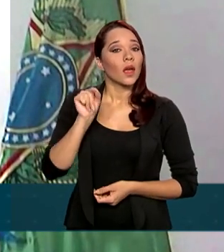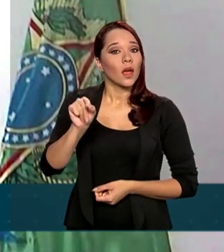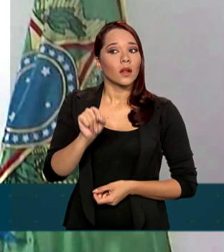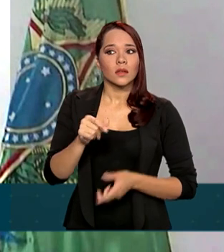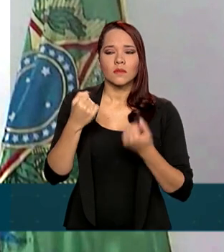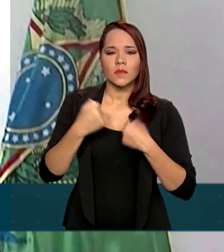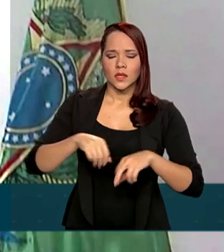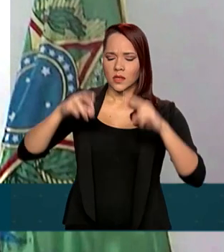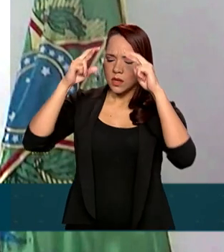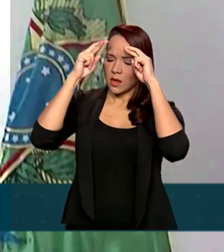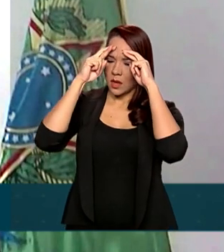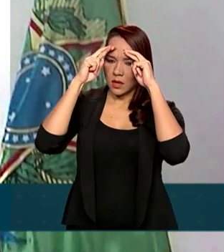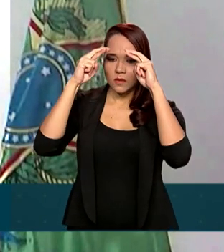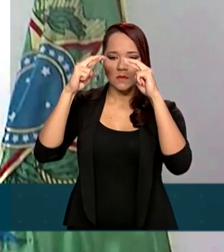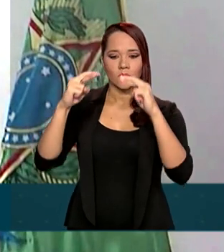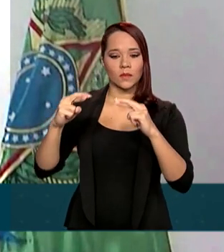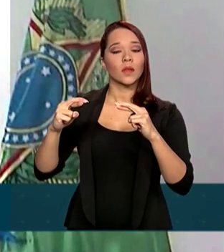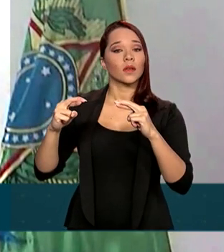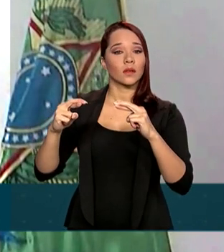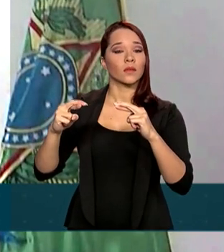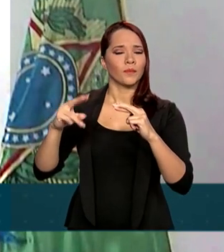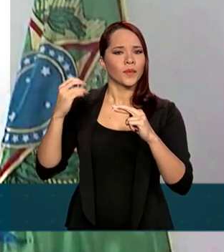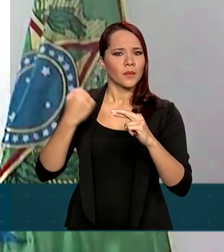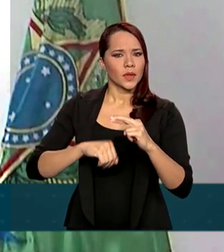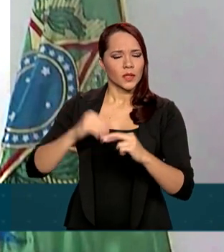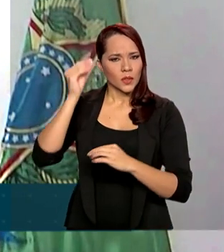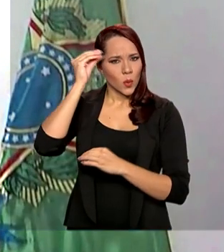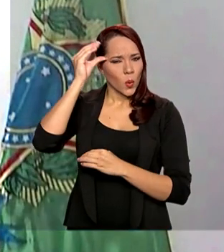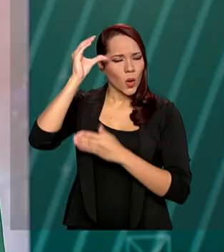devemos respeito e reconhecimento.